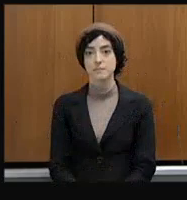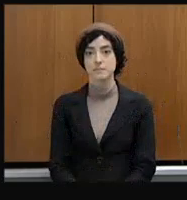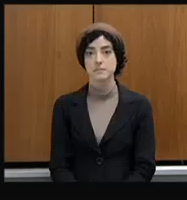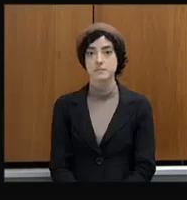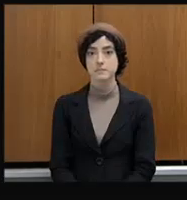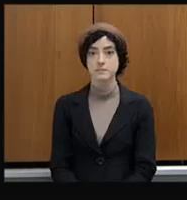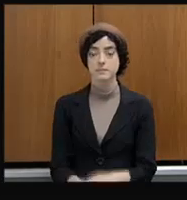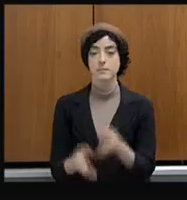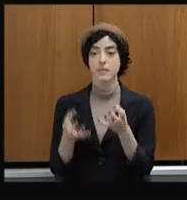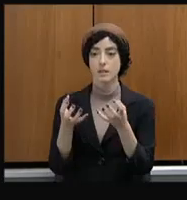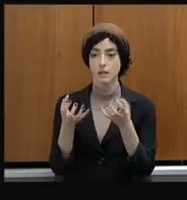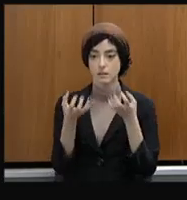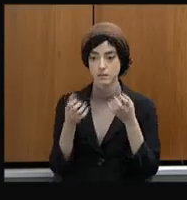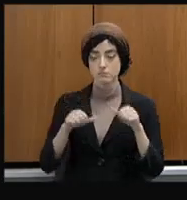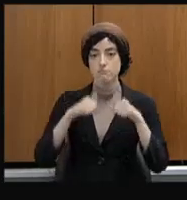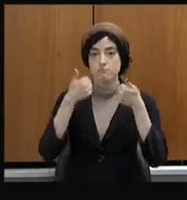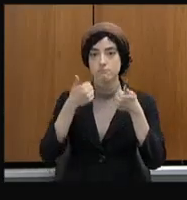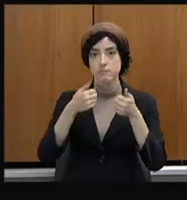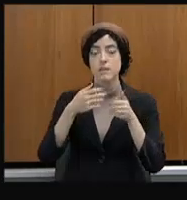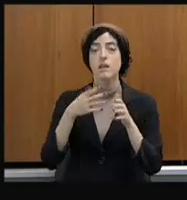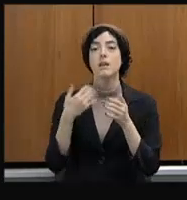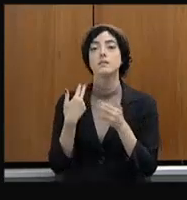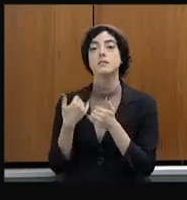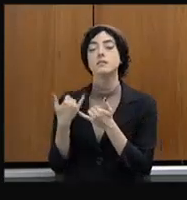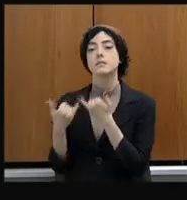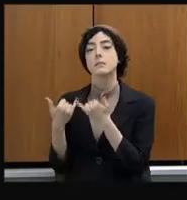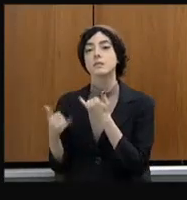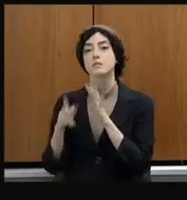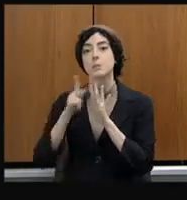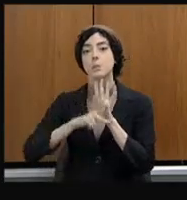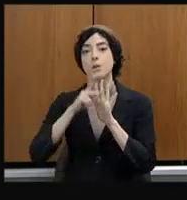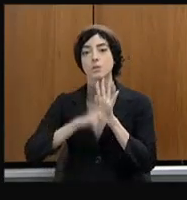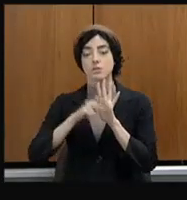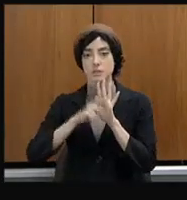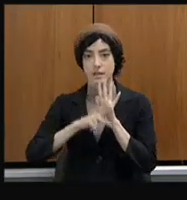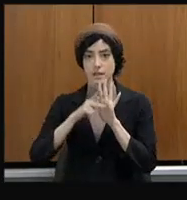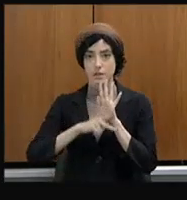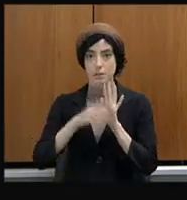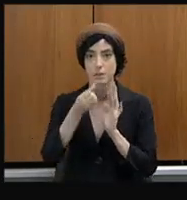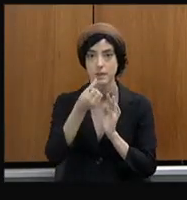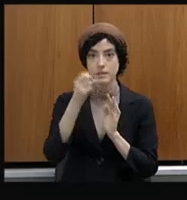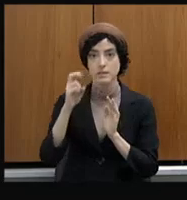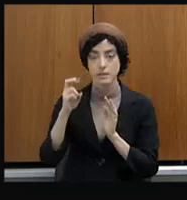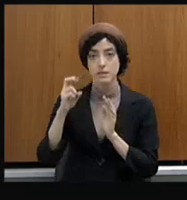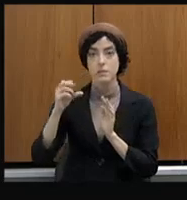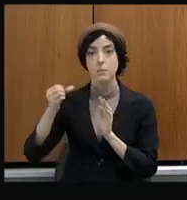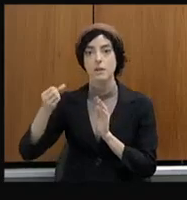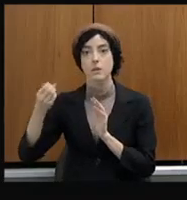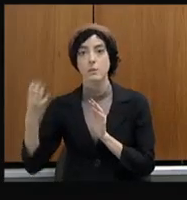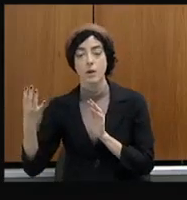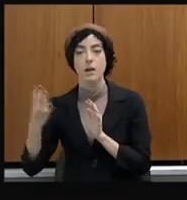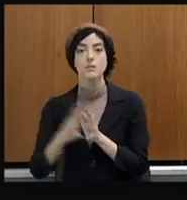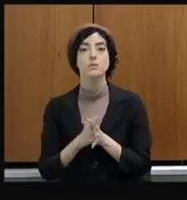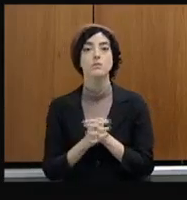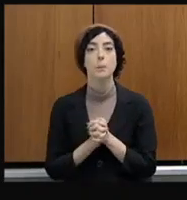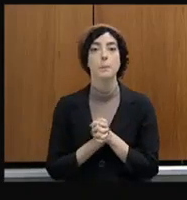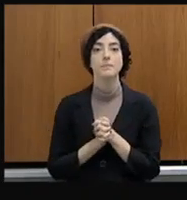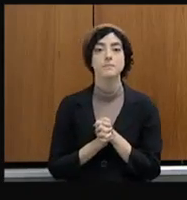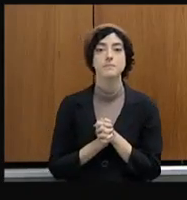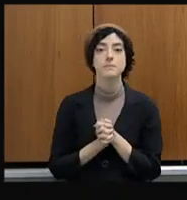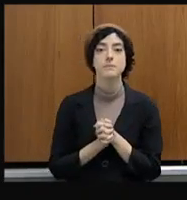quanto o 64, convoque os excedentes de todas as categorias. O sargento disse uma coisa